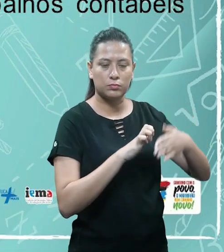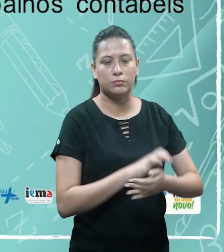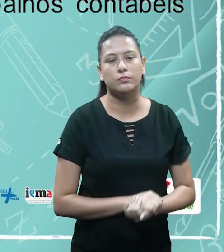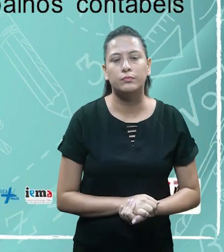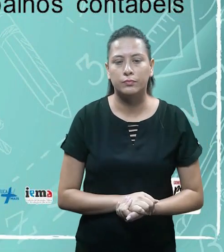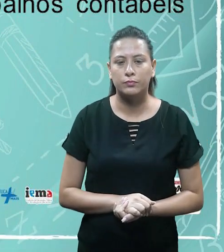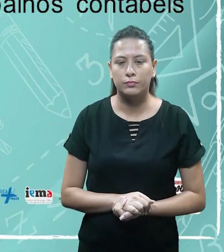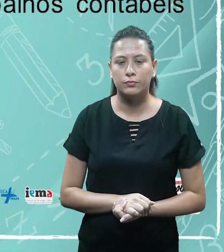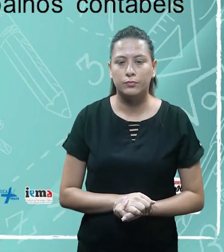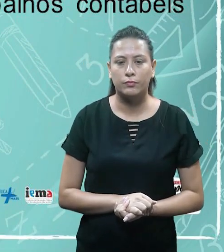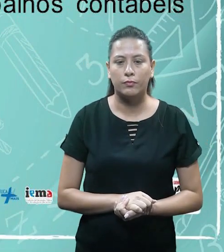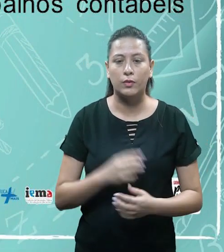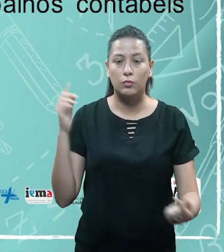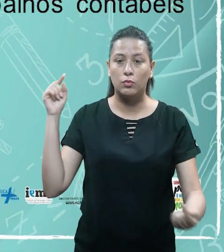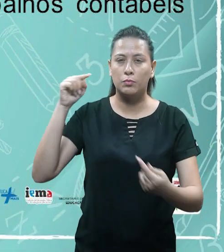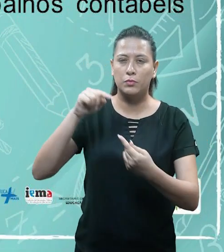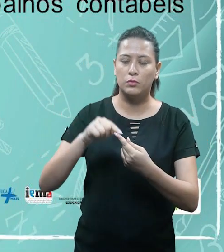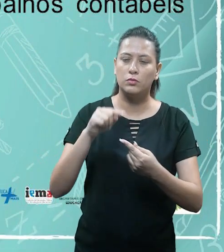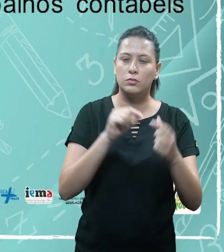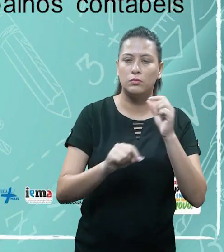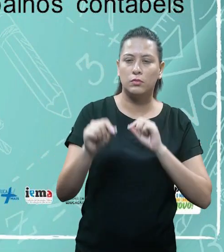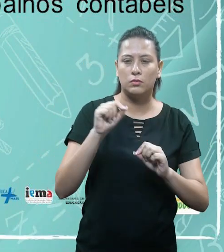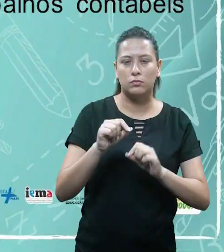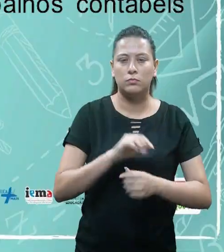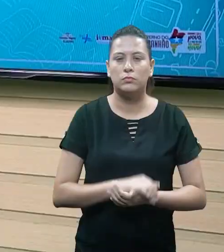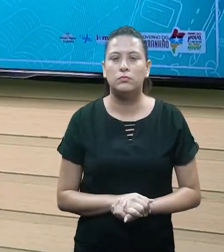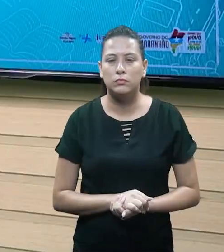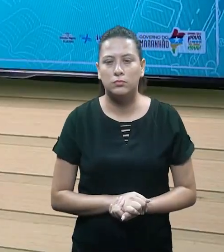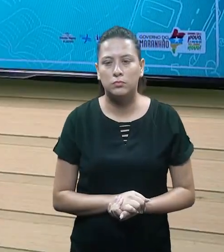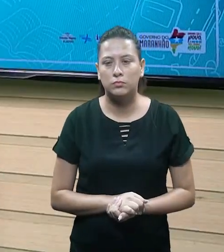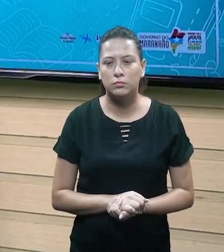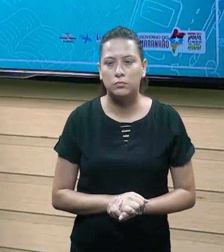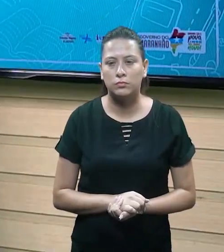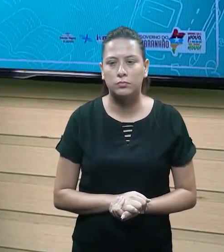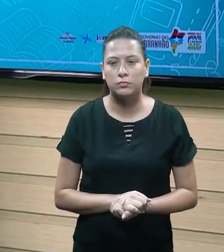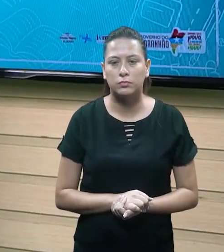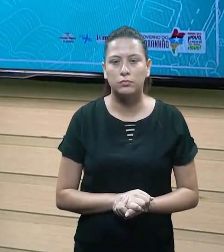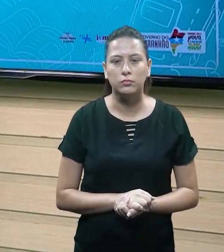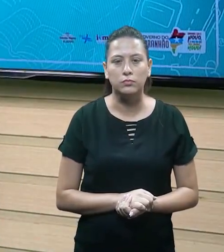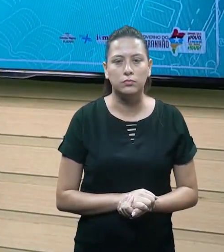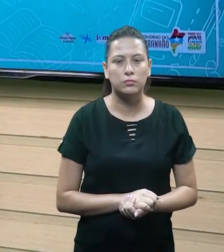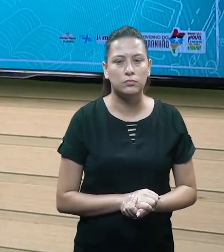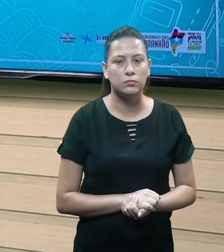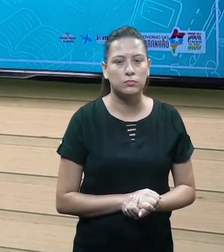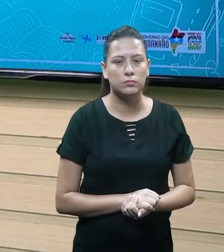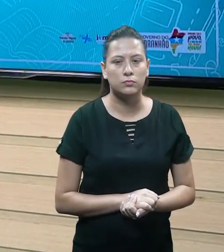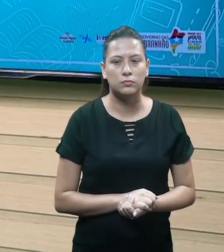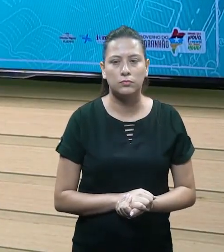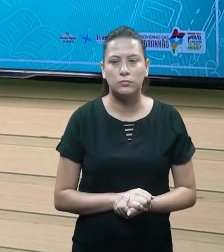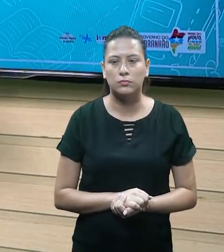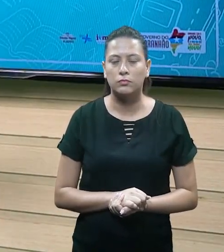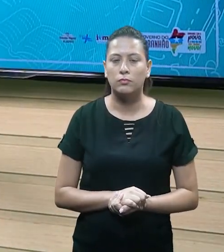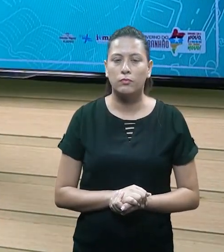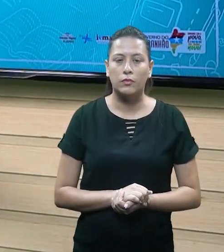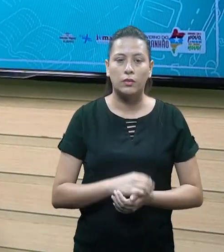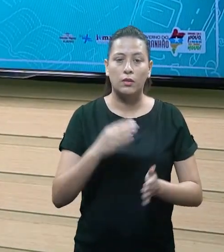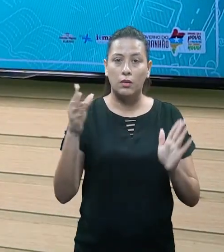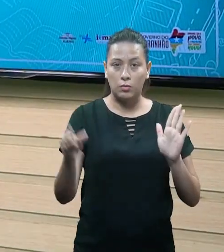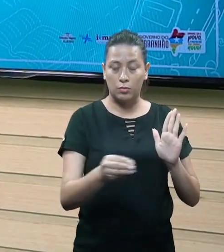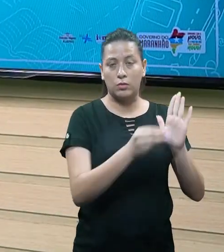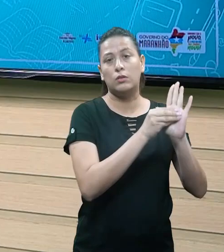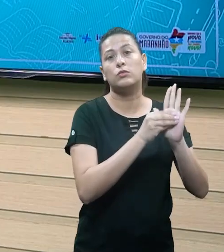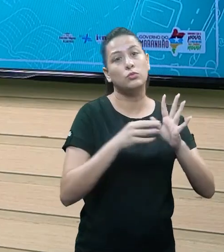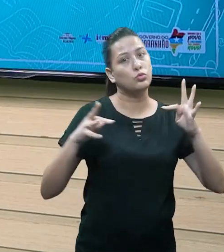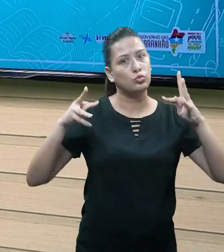nortear os trabalhos contábeis e regir das operações. Então plano de contas ele vai fazer o Ele vai fazer nada mais do que o registro de tudo que é